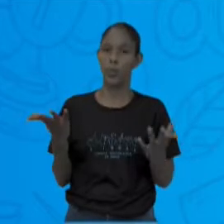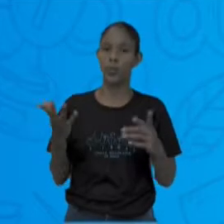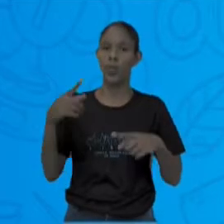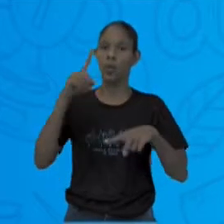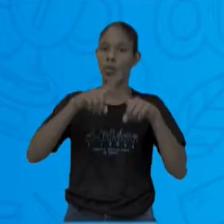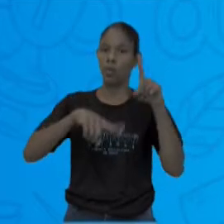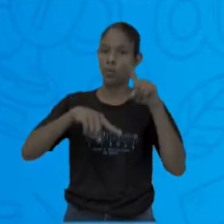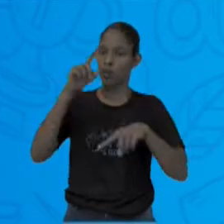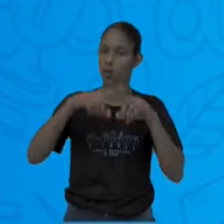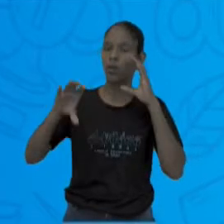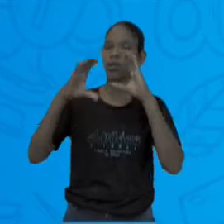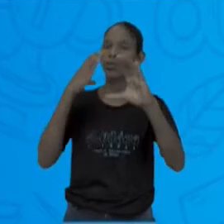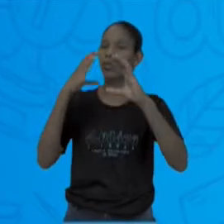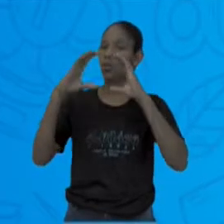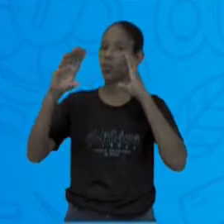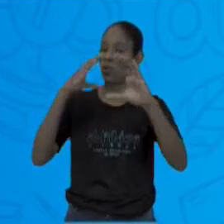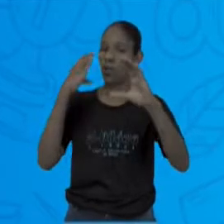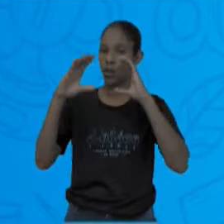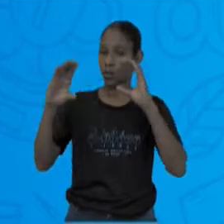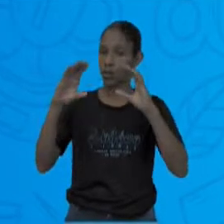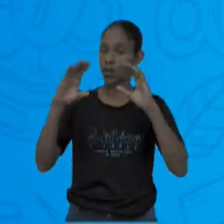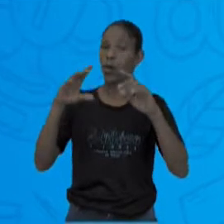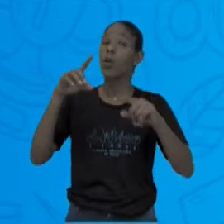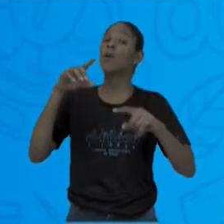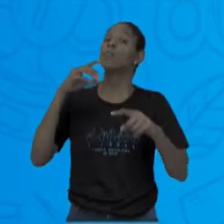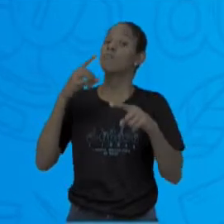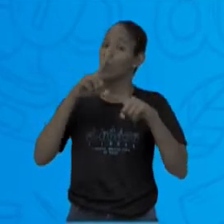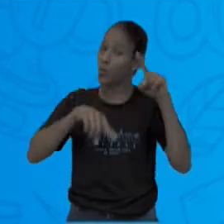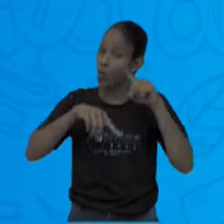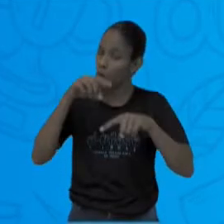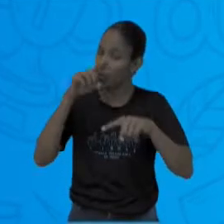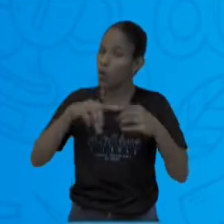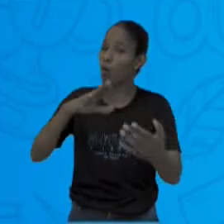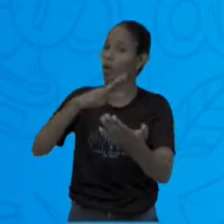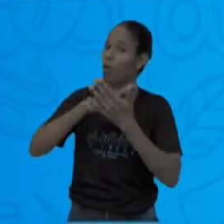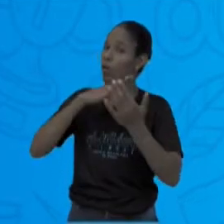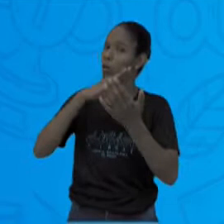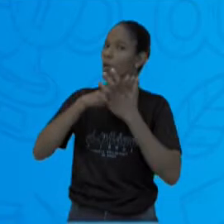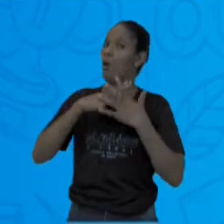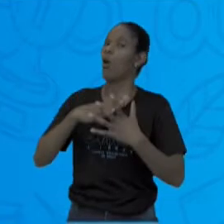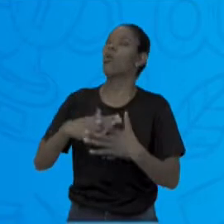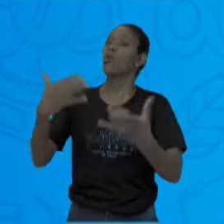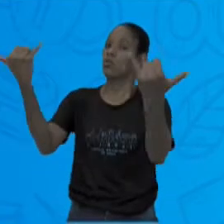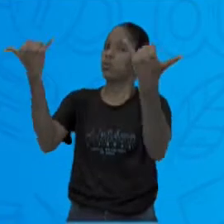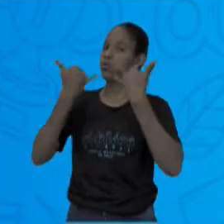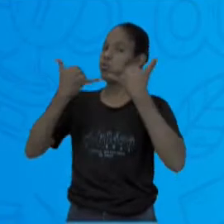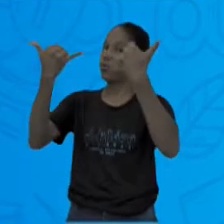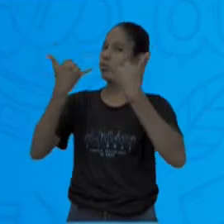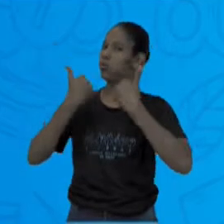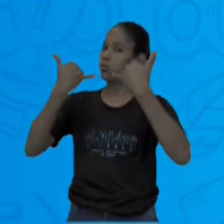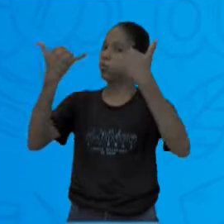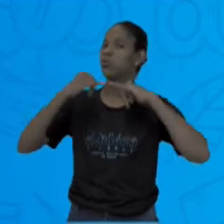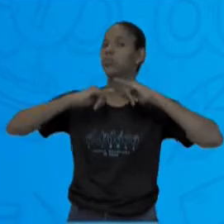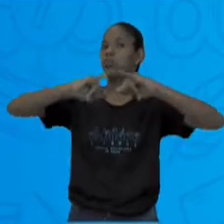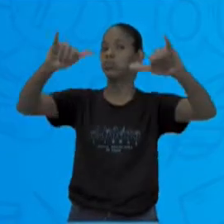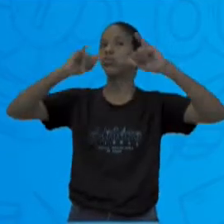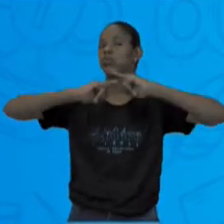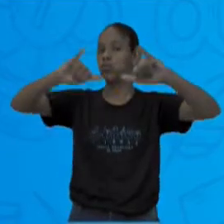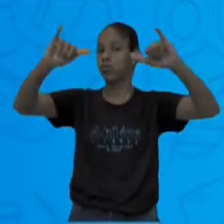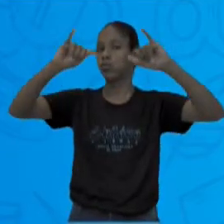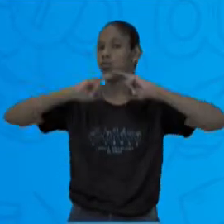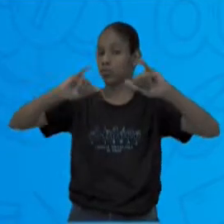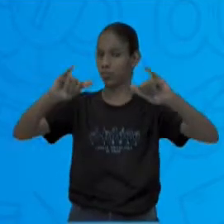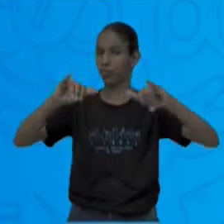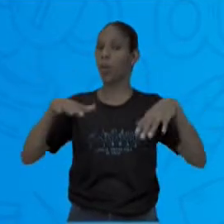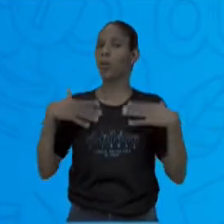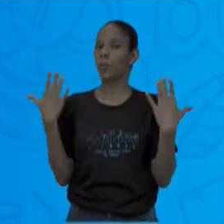comunicação são instrumentos que nos auxiliam a receber ou transmitir informações. Dessa